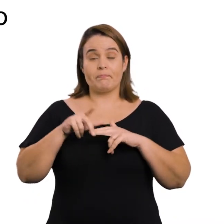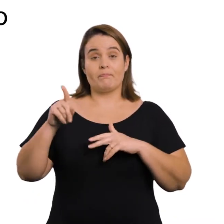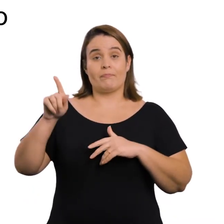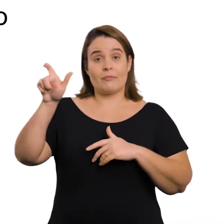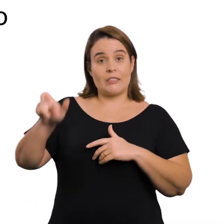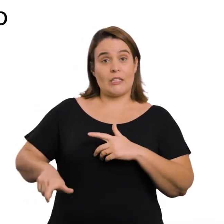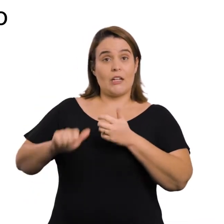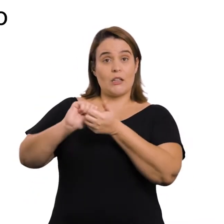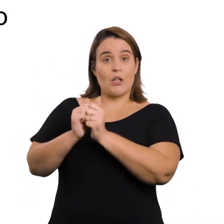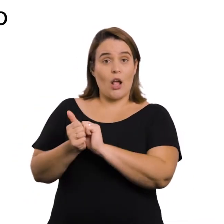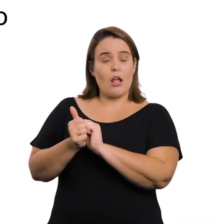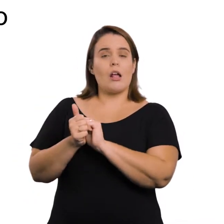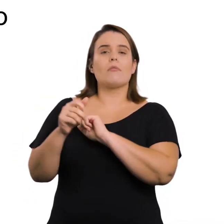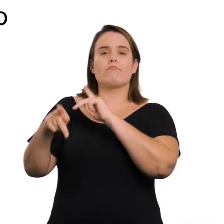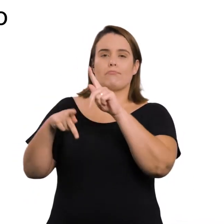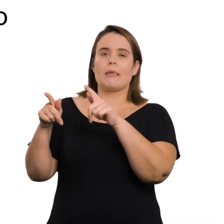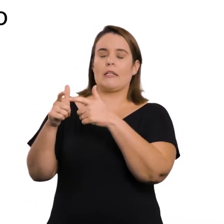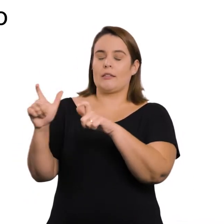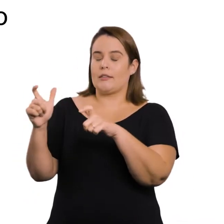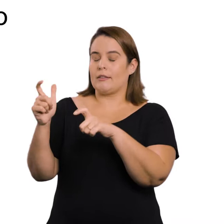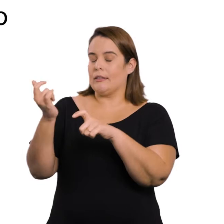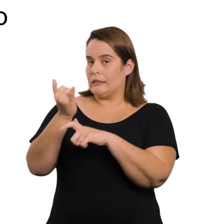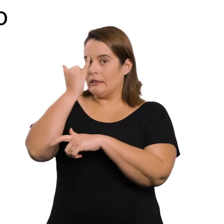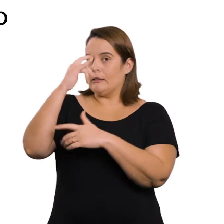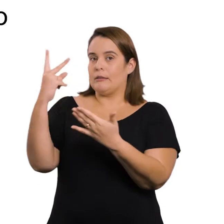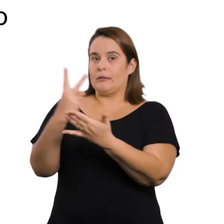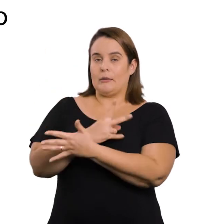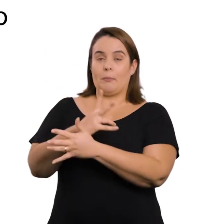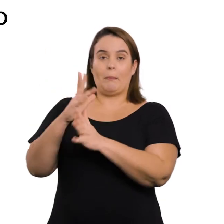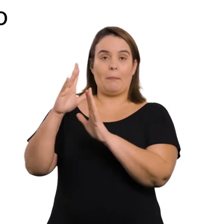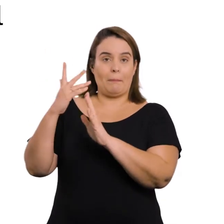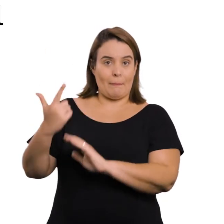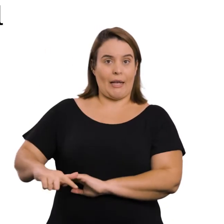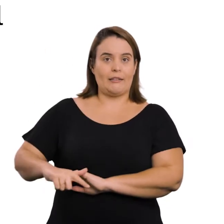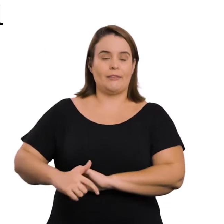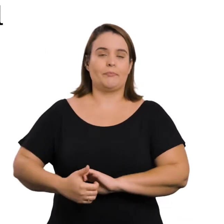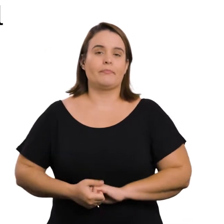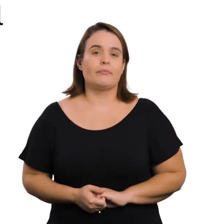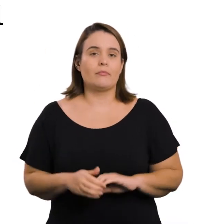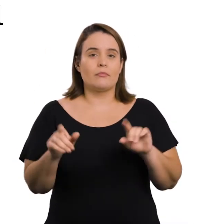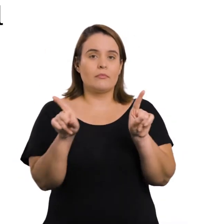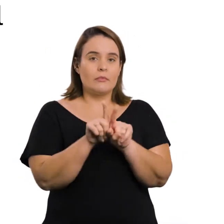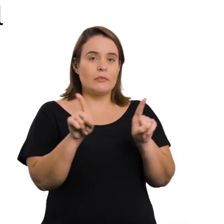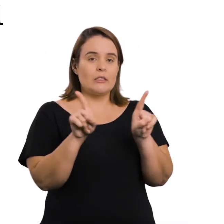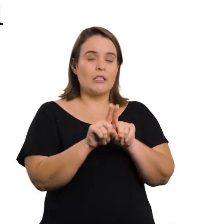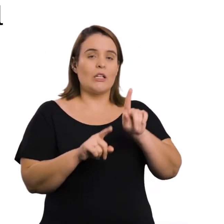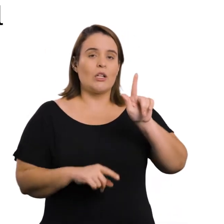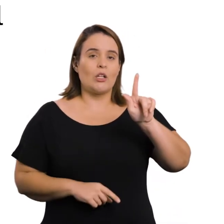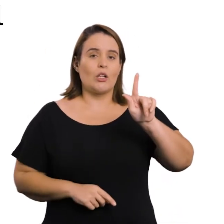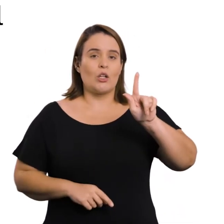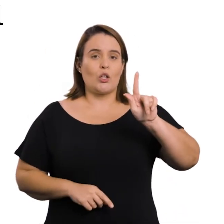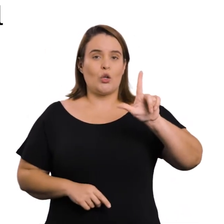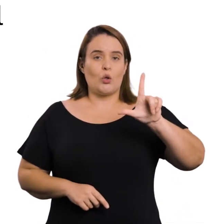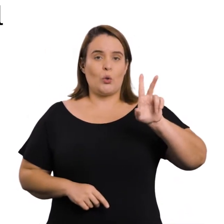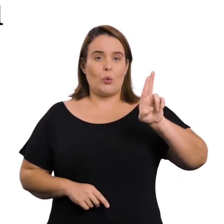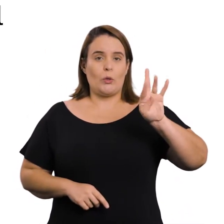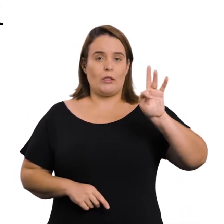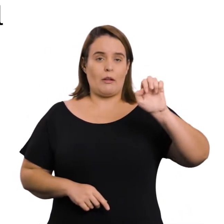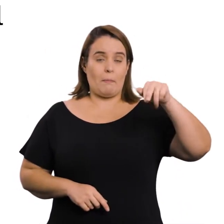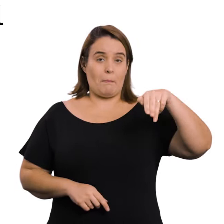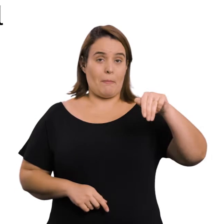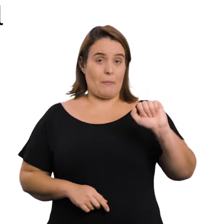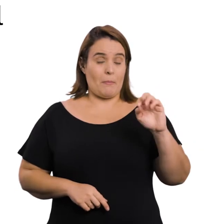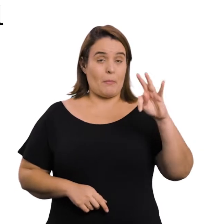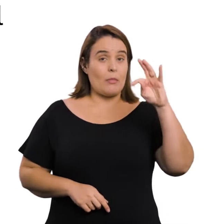Por isso, os atletas representam a população de maior risco Outra causa provável é que a dieta rica em